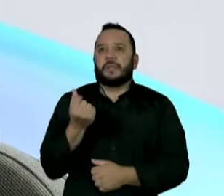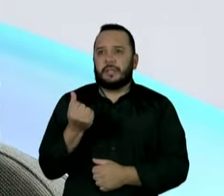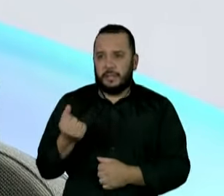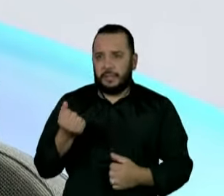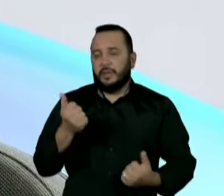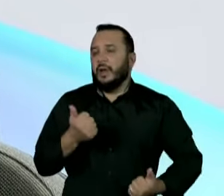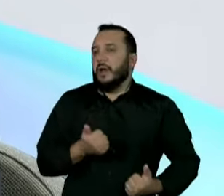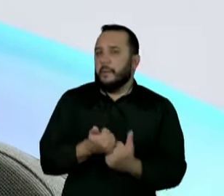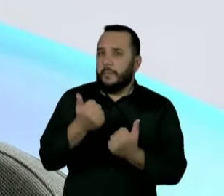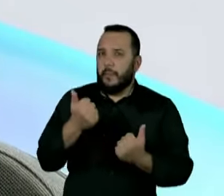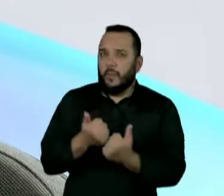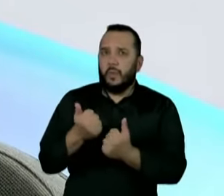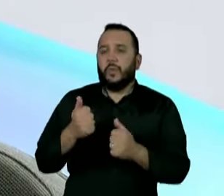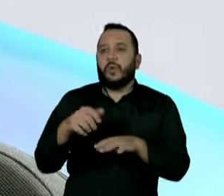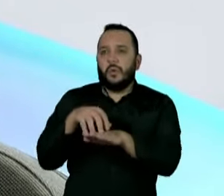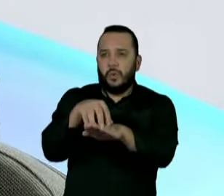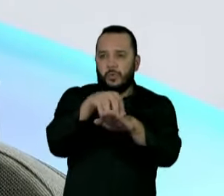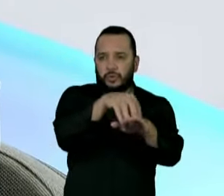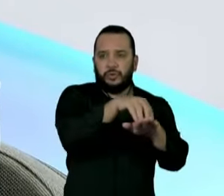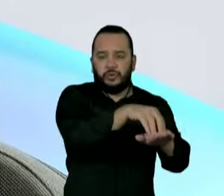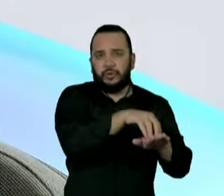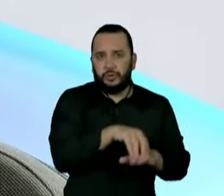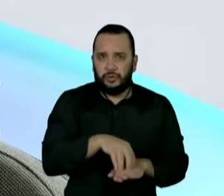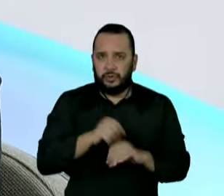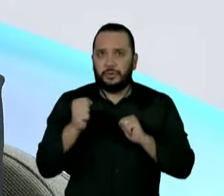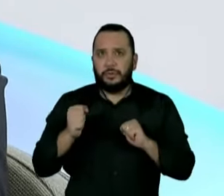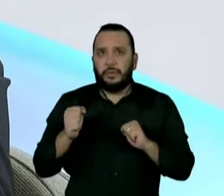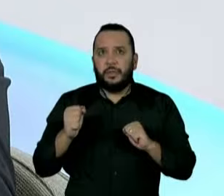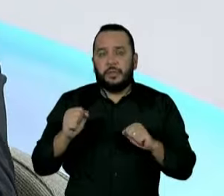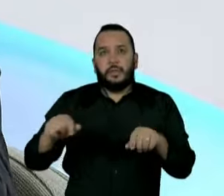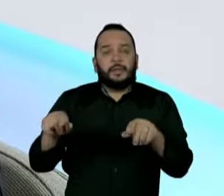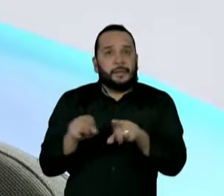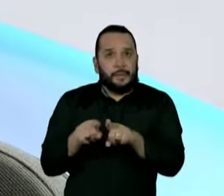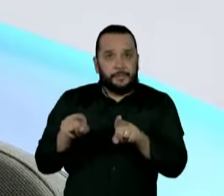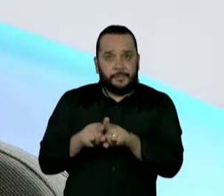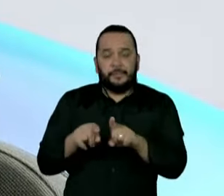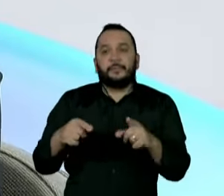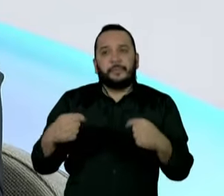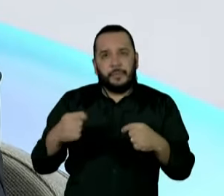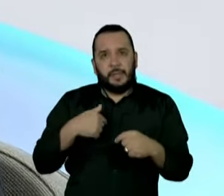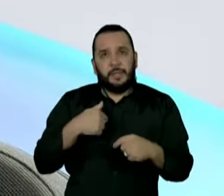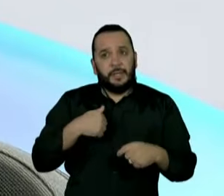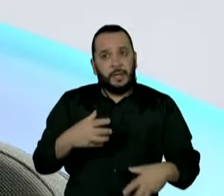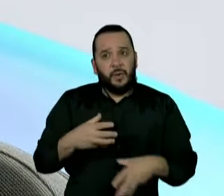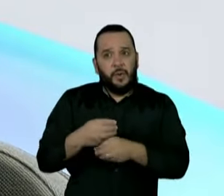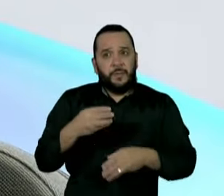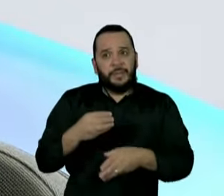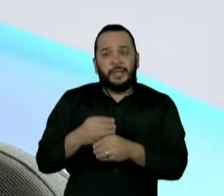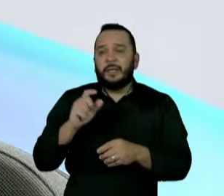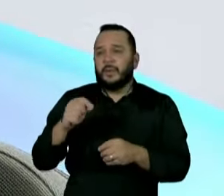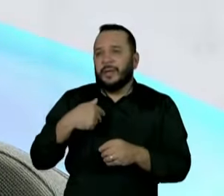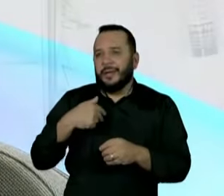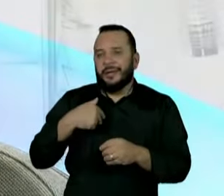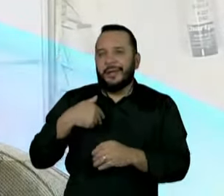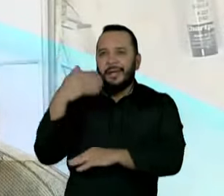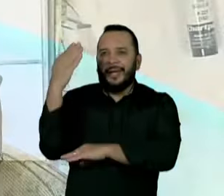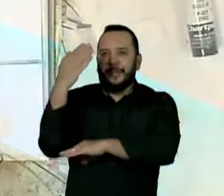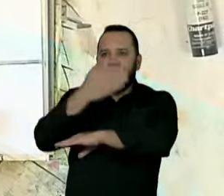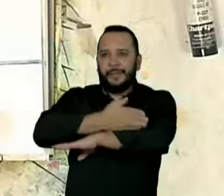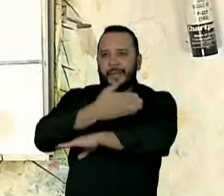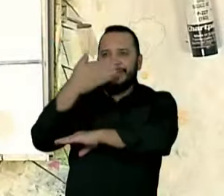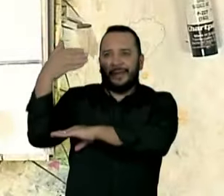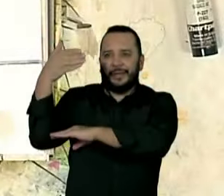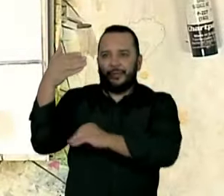safra, de apoio logístico, de alguma compensação com relação à questão dos pedágios, que eles estão sofrendo